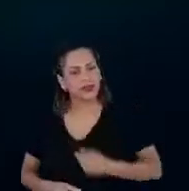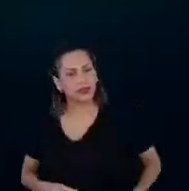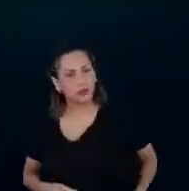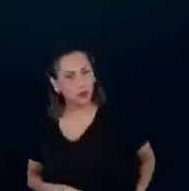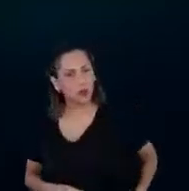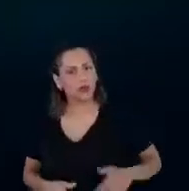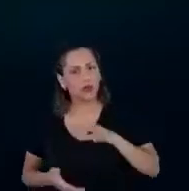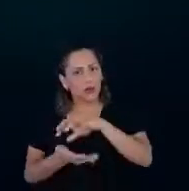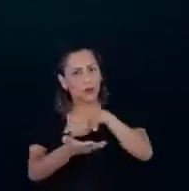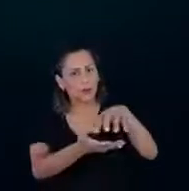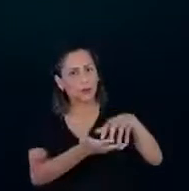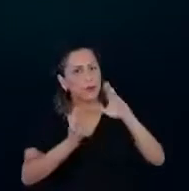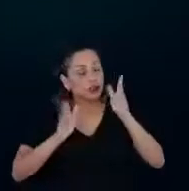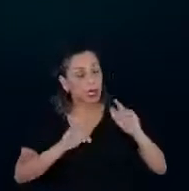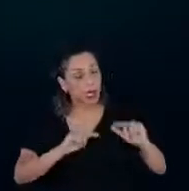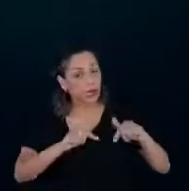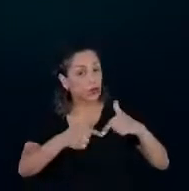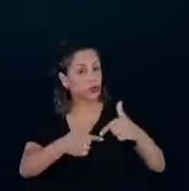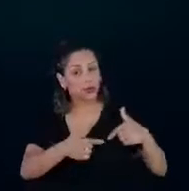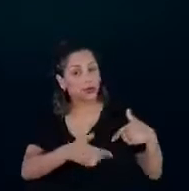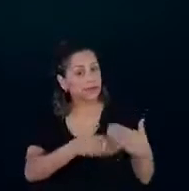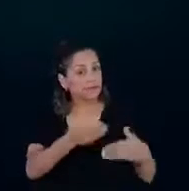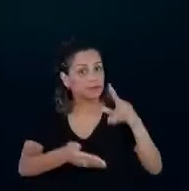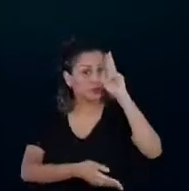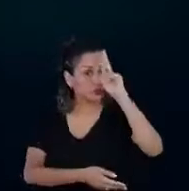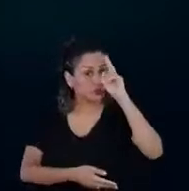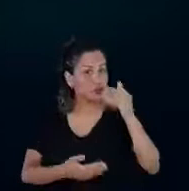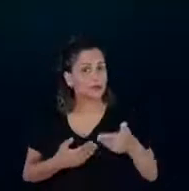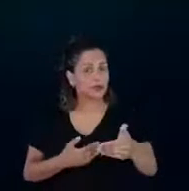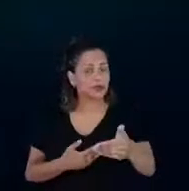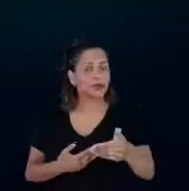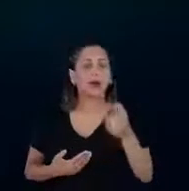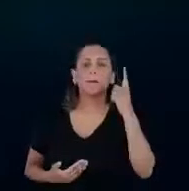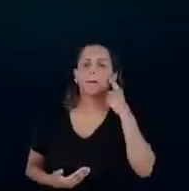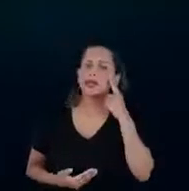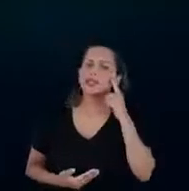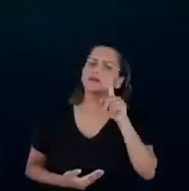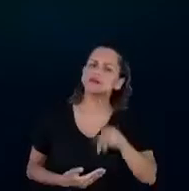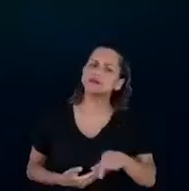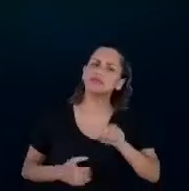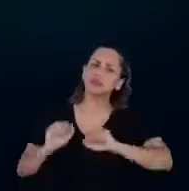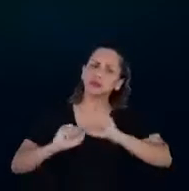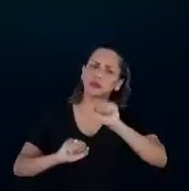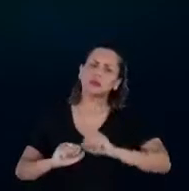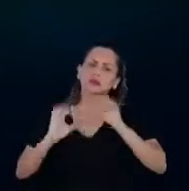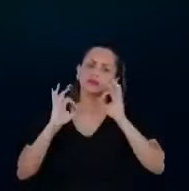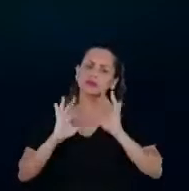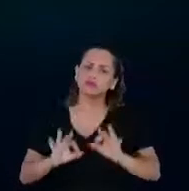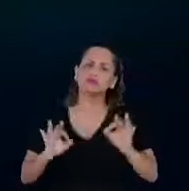historicamente na eficiência energética, a gente pensa que é uma estrutura que é muito apropriada, muito voltada para que isso aconteça.